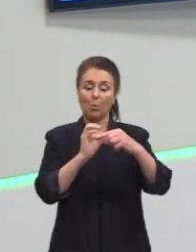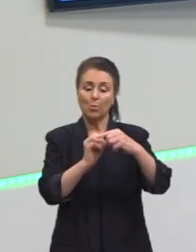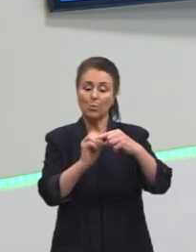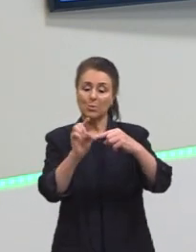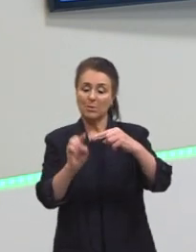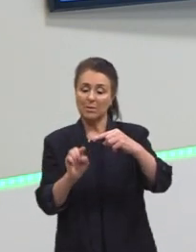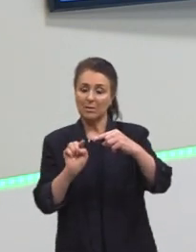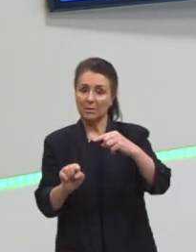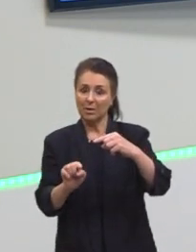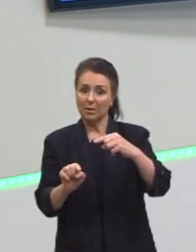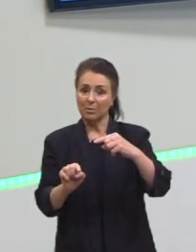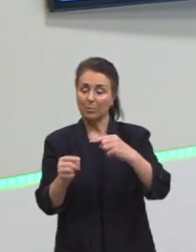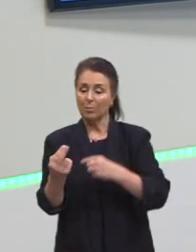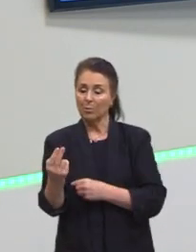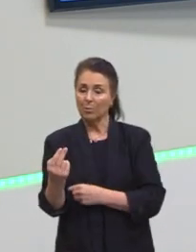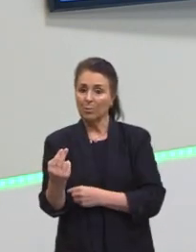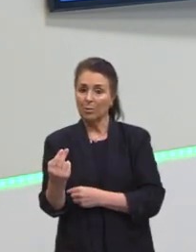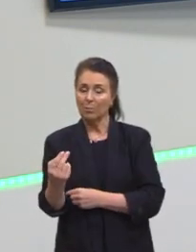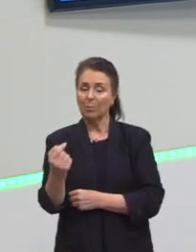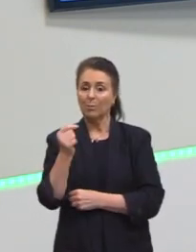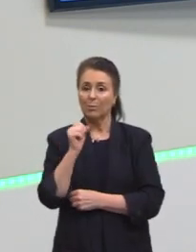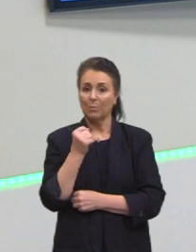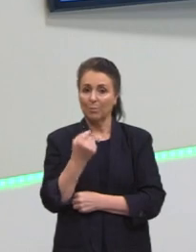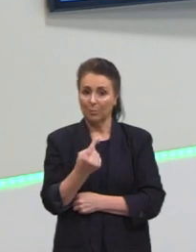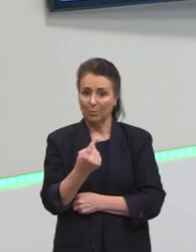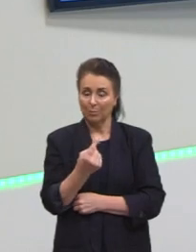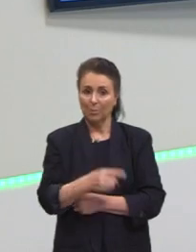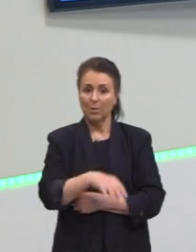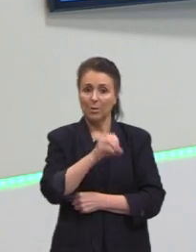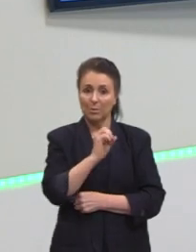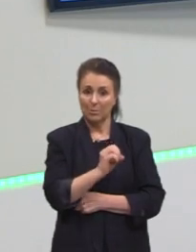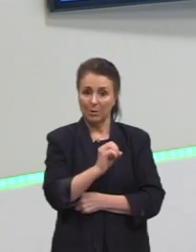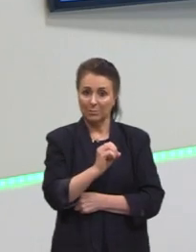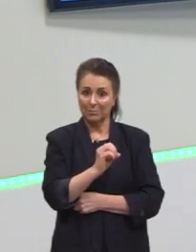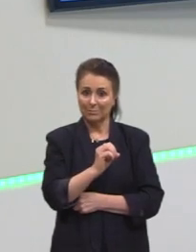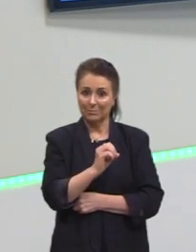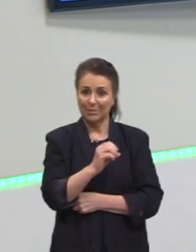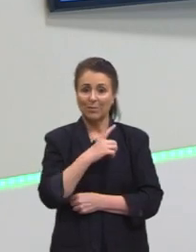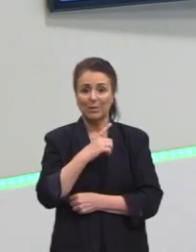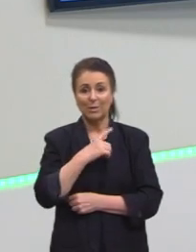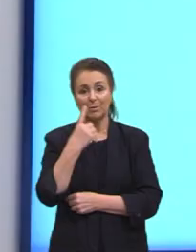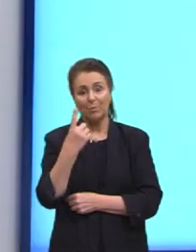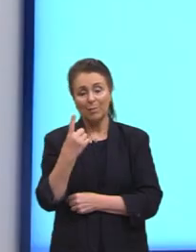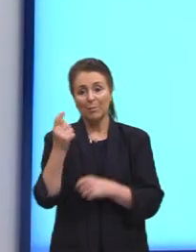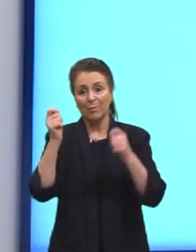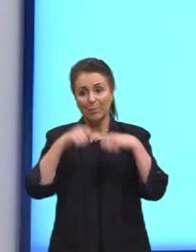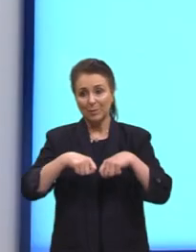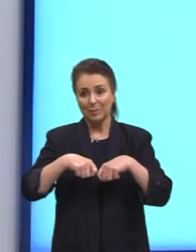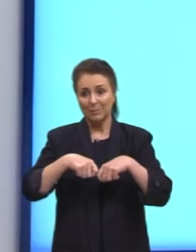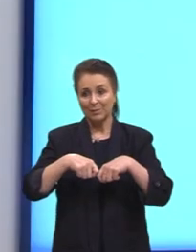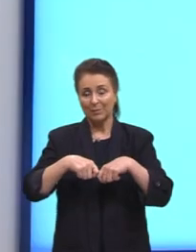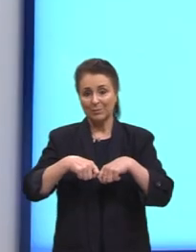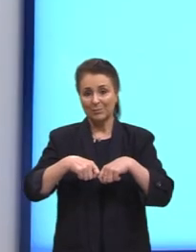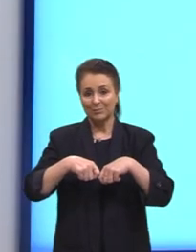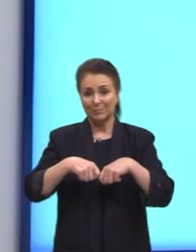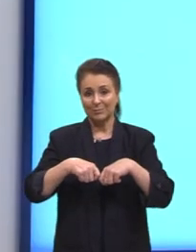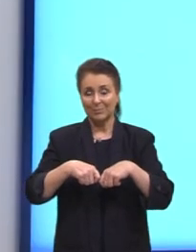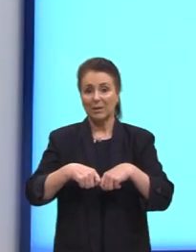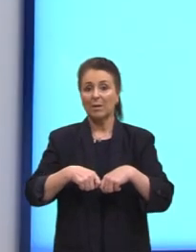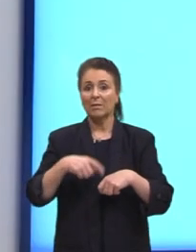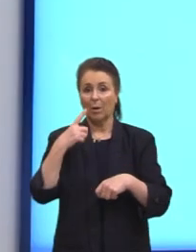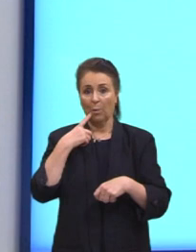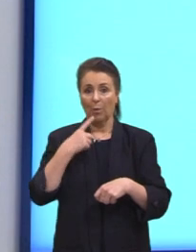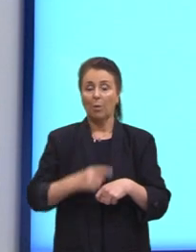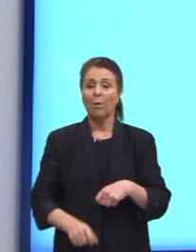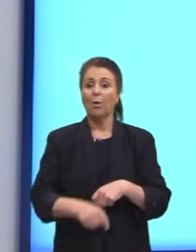igual a 1. Mesmo sendo ali o 0 fatorial, só vamos ter uma possibilidade. Então gravem, fatorial de